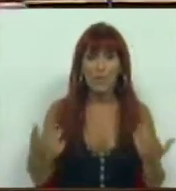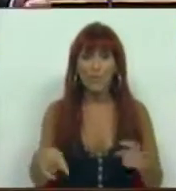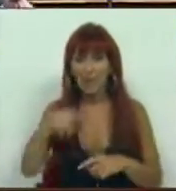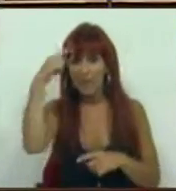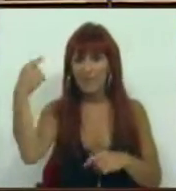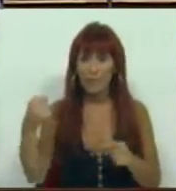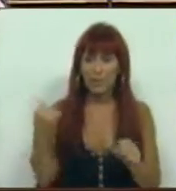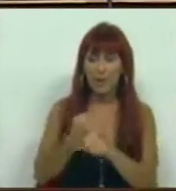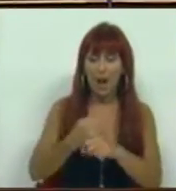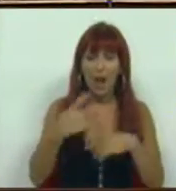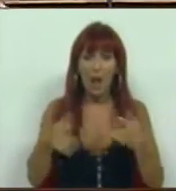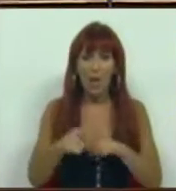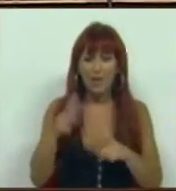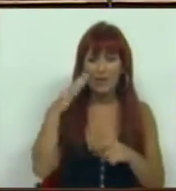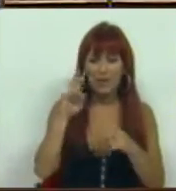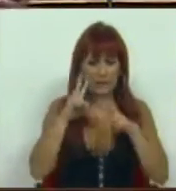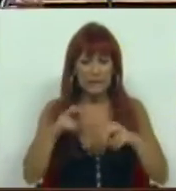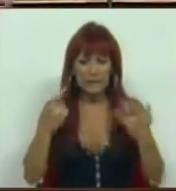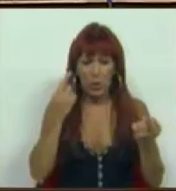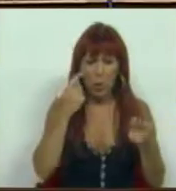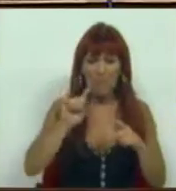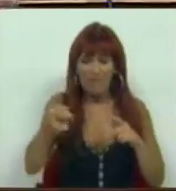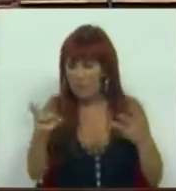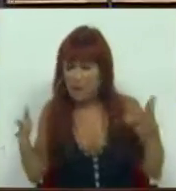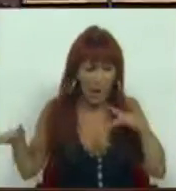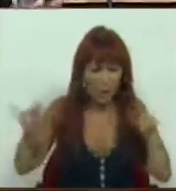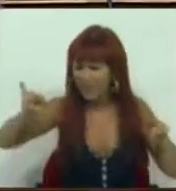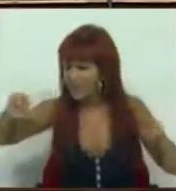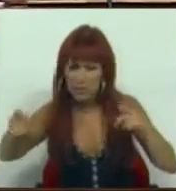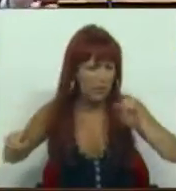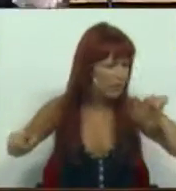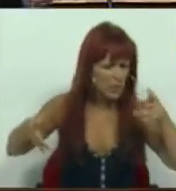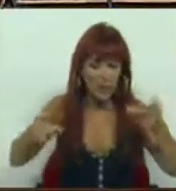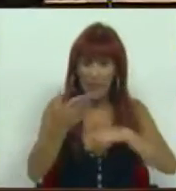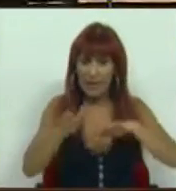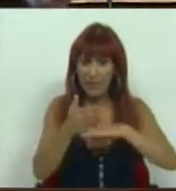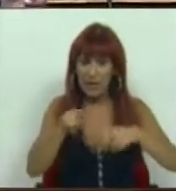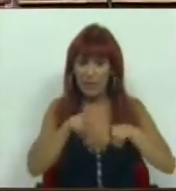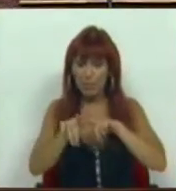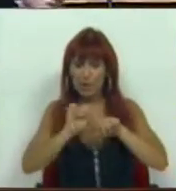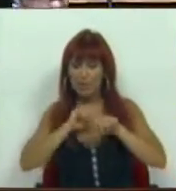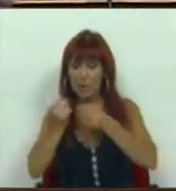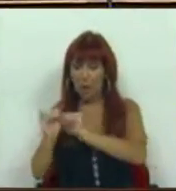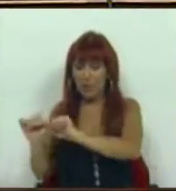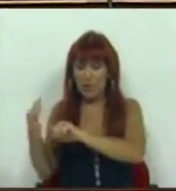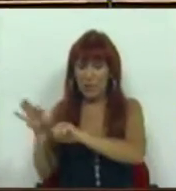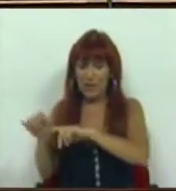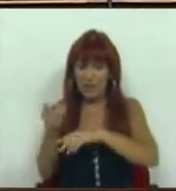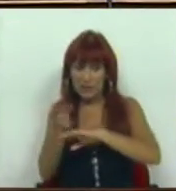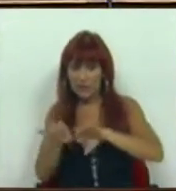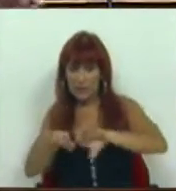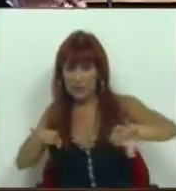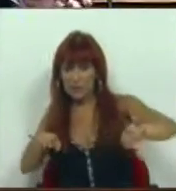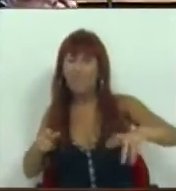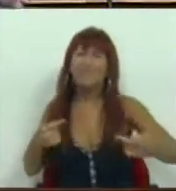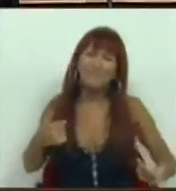difícil trabalho para tentar encontrar as vírgulas que são a diferenciação política da oposição do Partido Socialista.